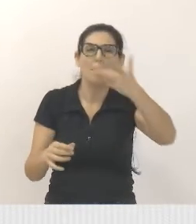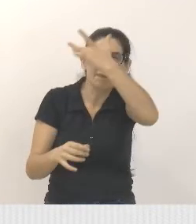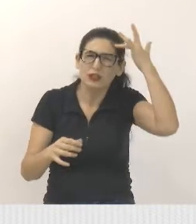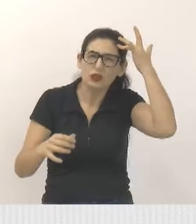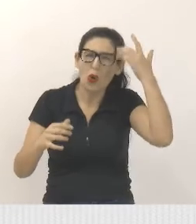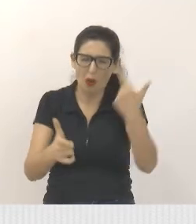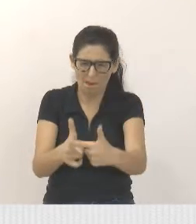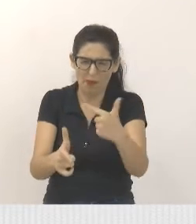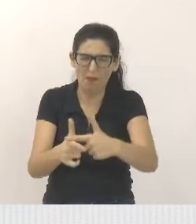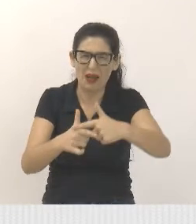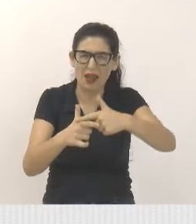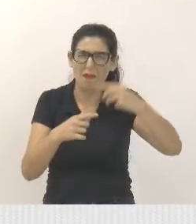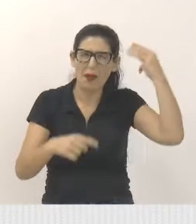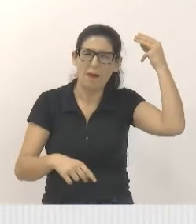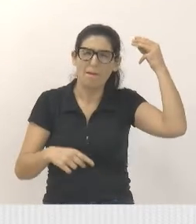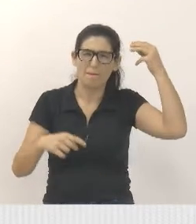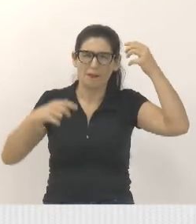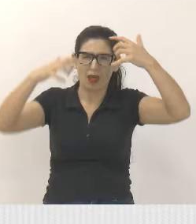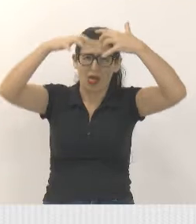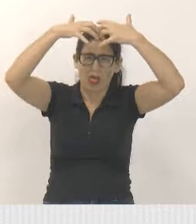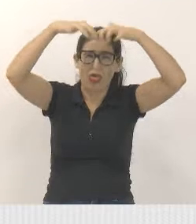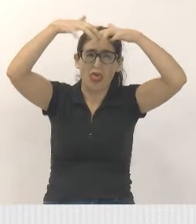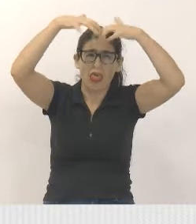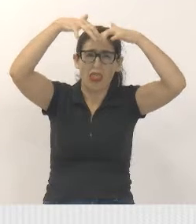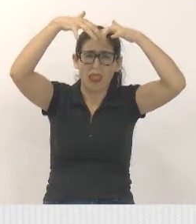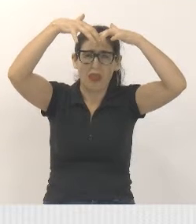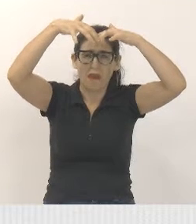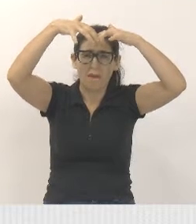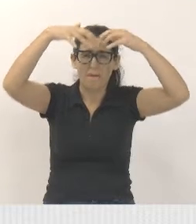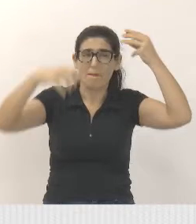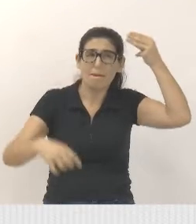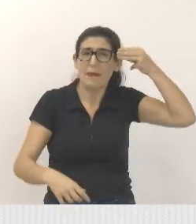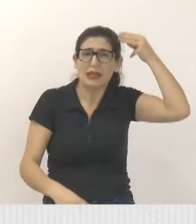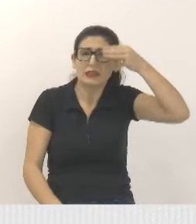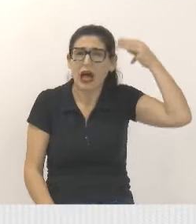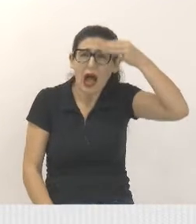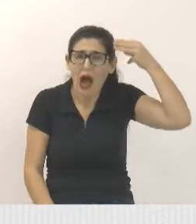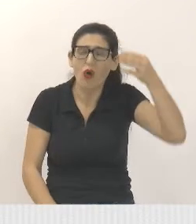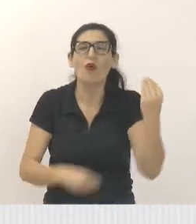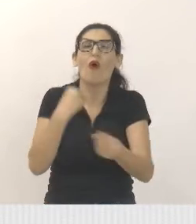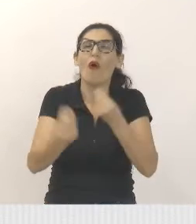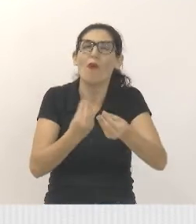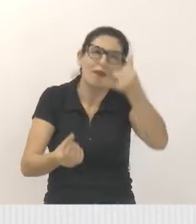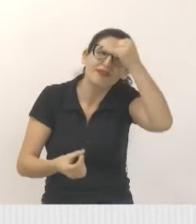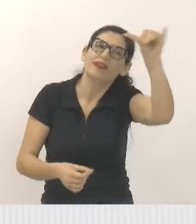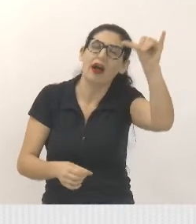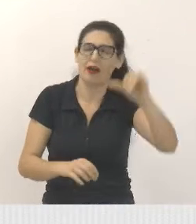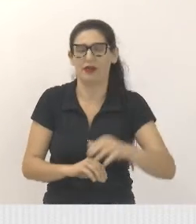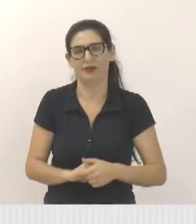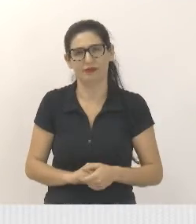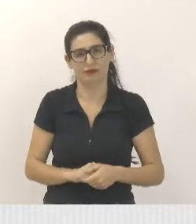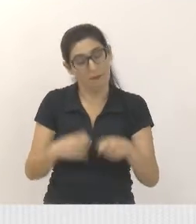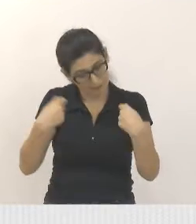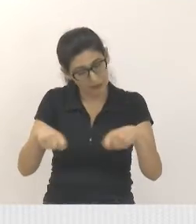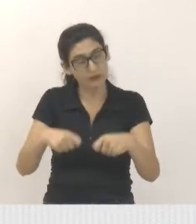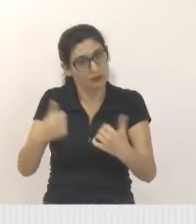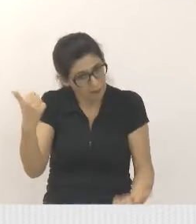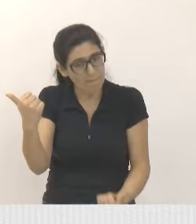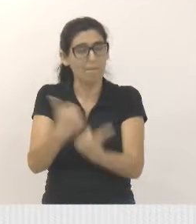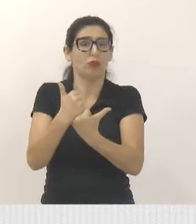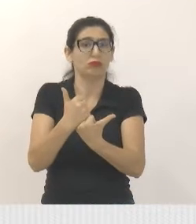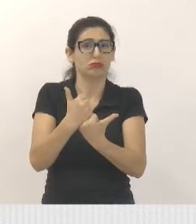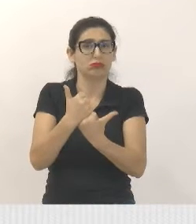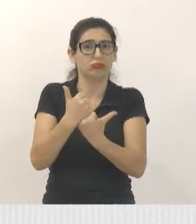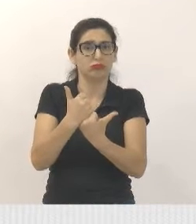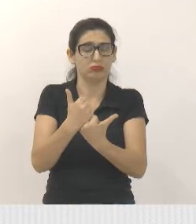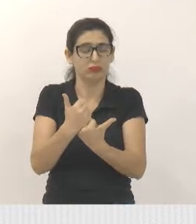favor. As nossas fiscalizações, lá o Campo Ando Maria Amélia, obrigada para a equipe ali do